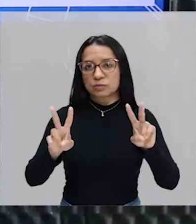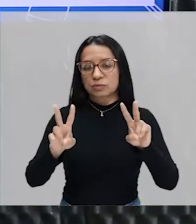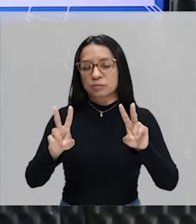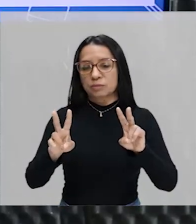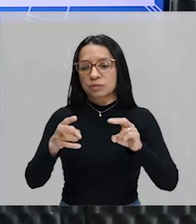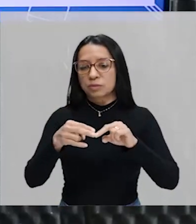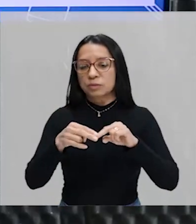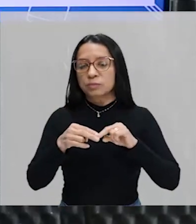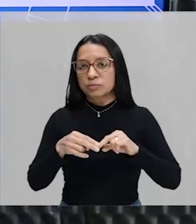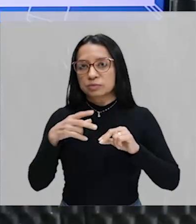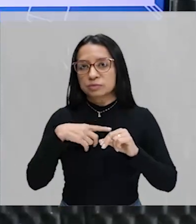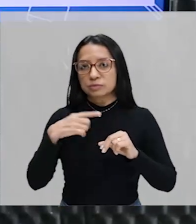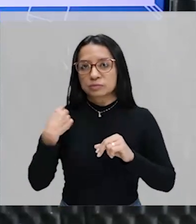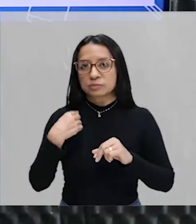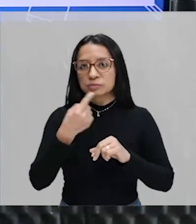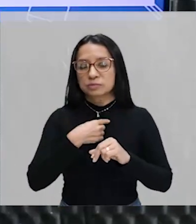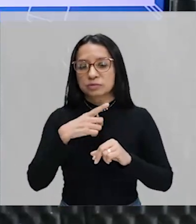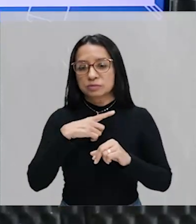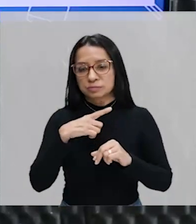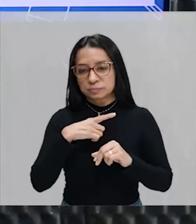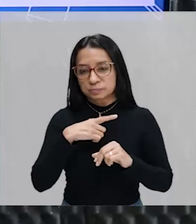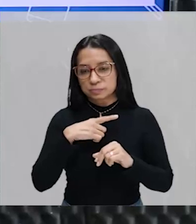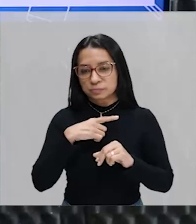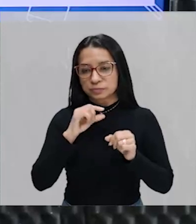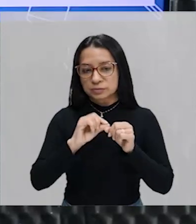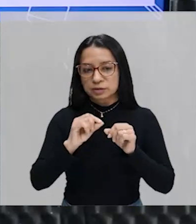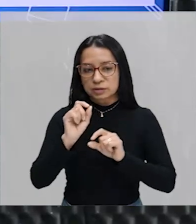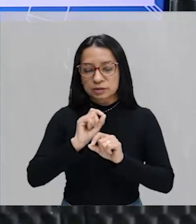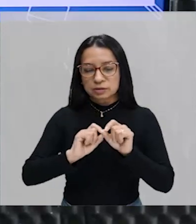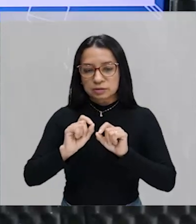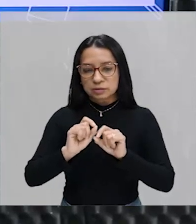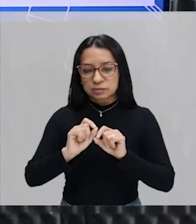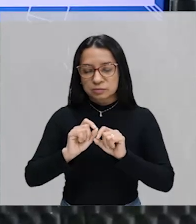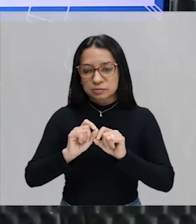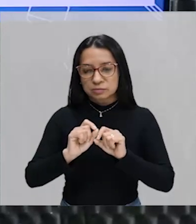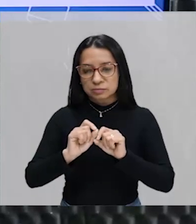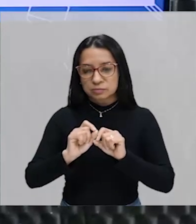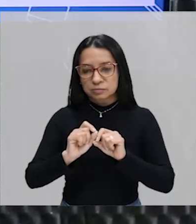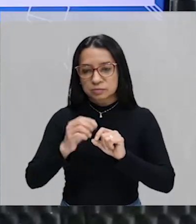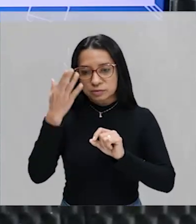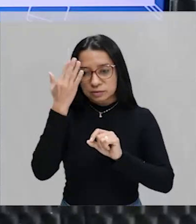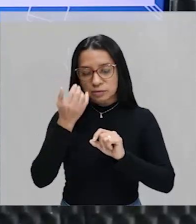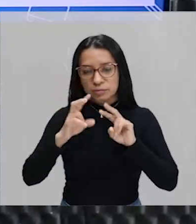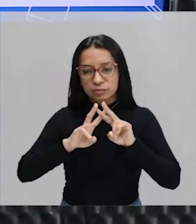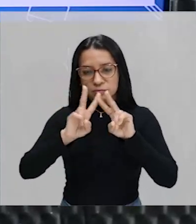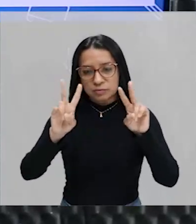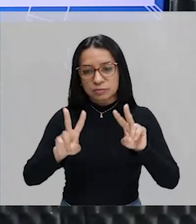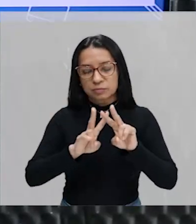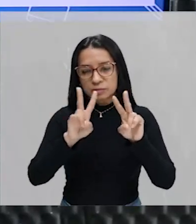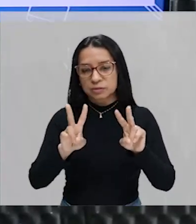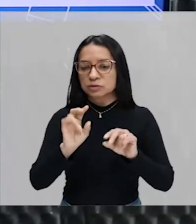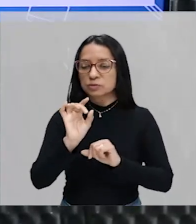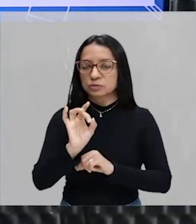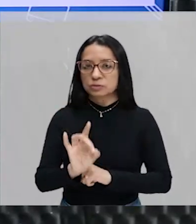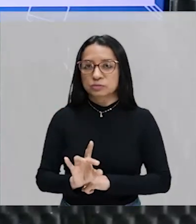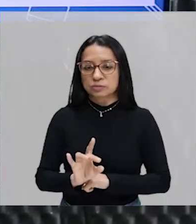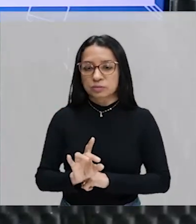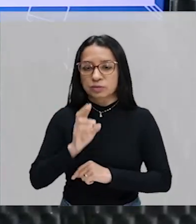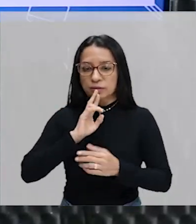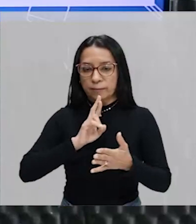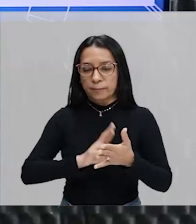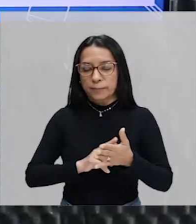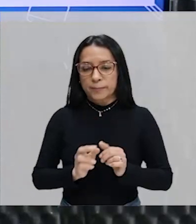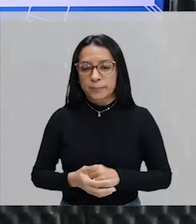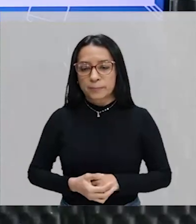Então, por esse motivo é que nós já estamos, né, fazendo você identificar visualmente e aí demarcando somente a nossa